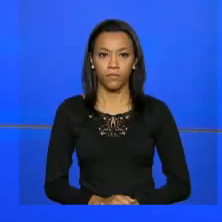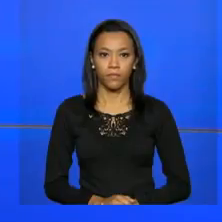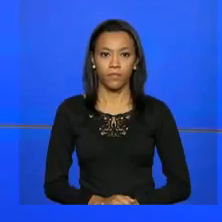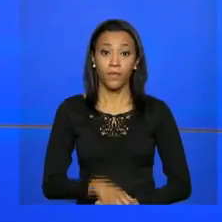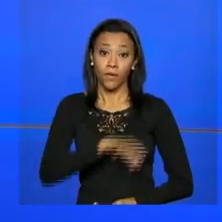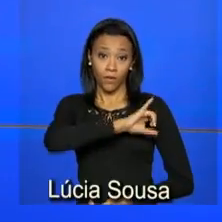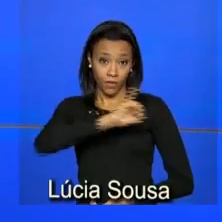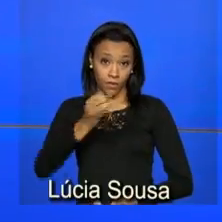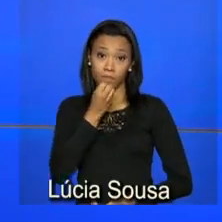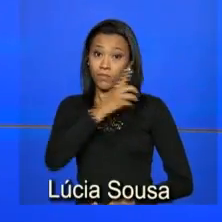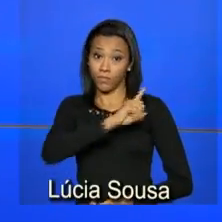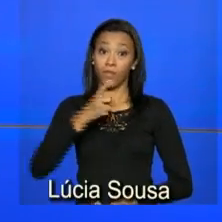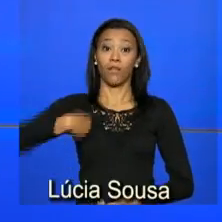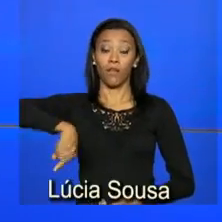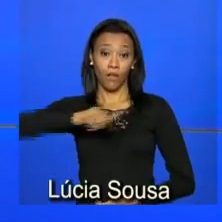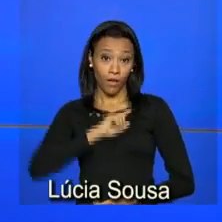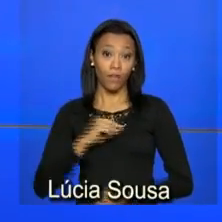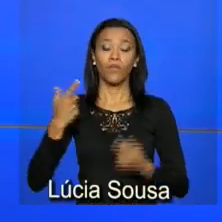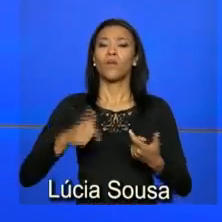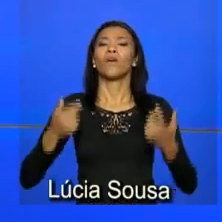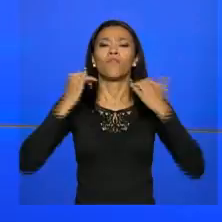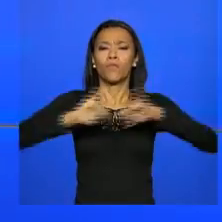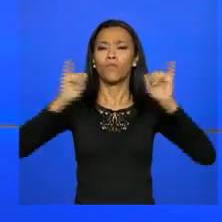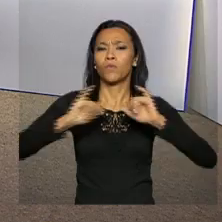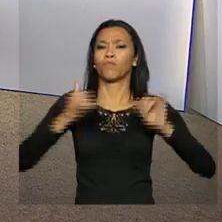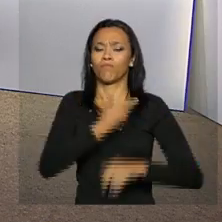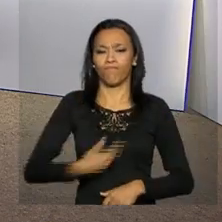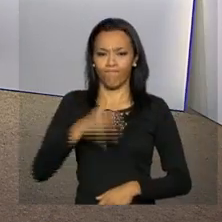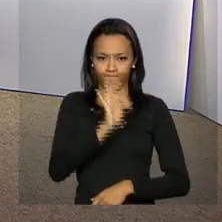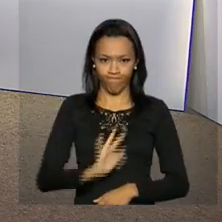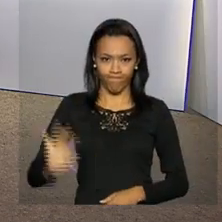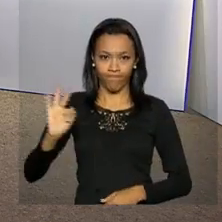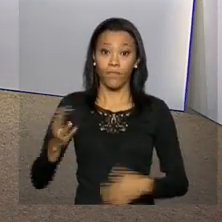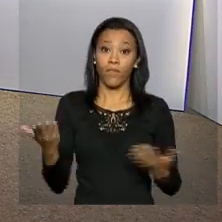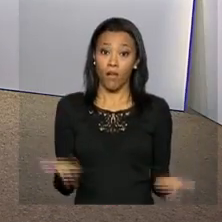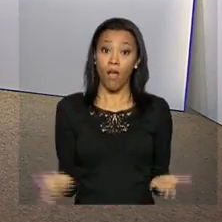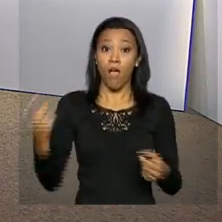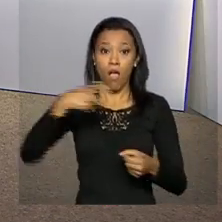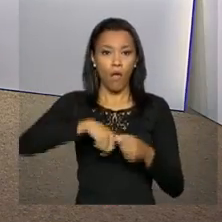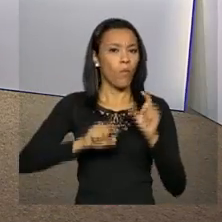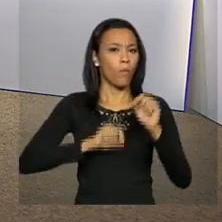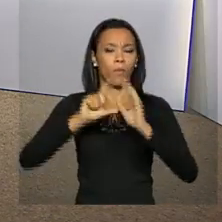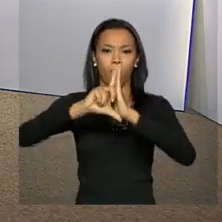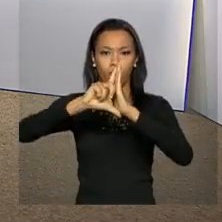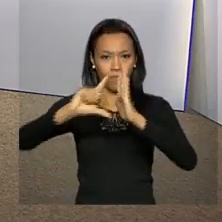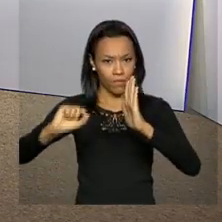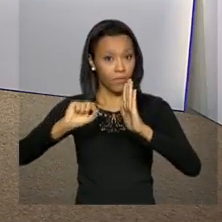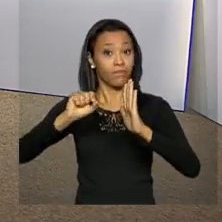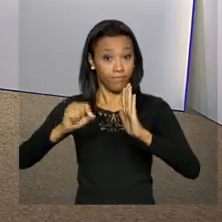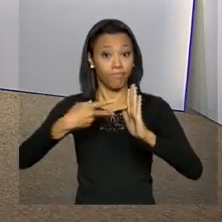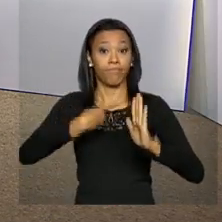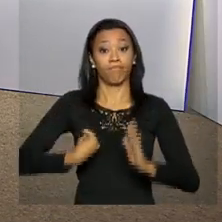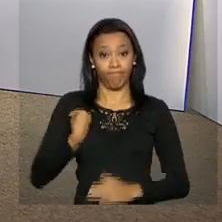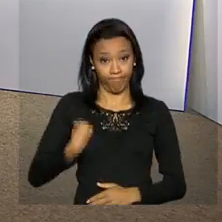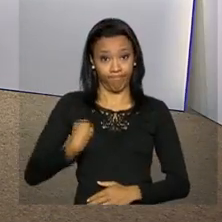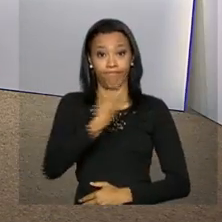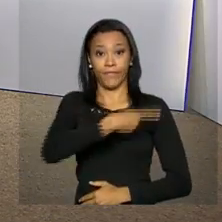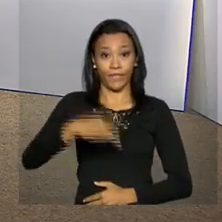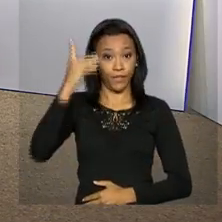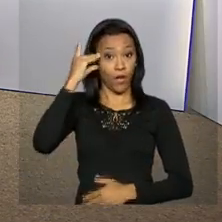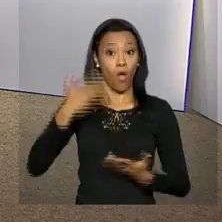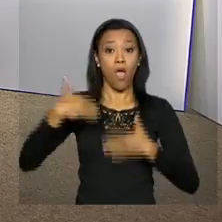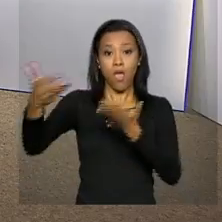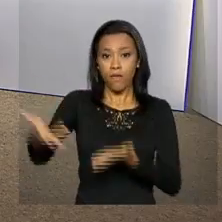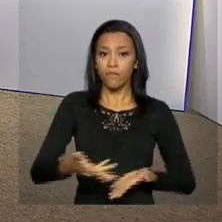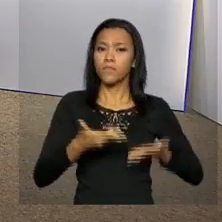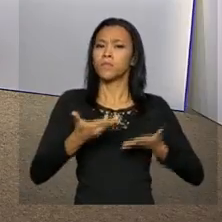Olá, estamos no ar com as informações do governo federal e vamos voltar ao vivo ao Palácio do Planalto, onde a presidenta Dilma Rousseff recebe